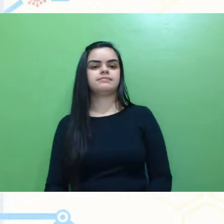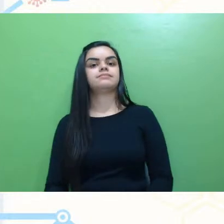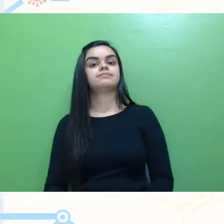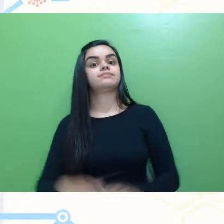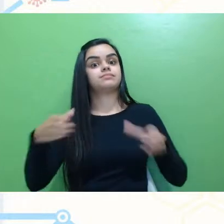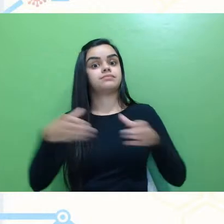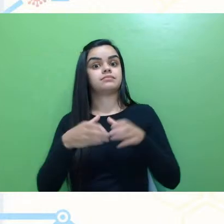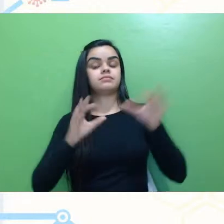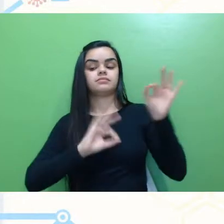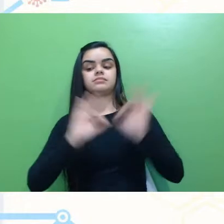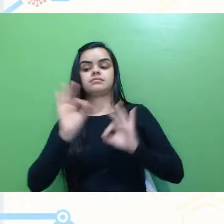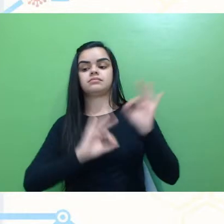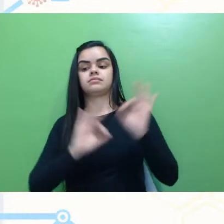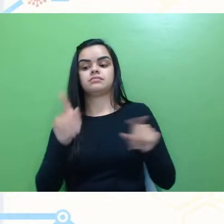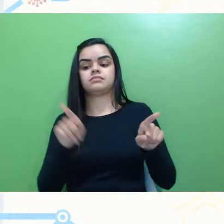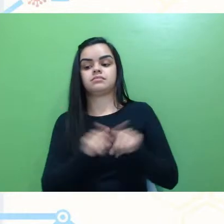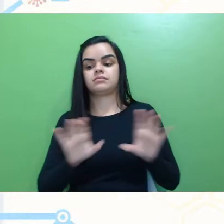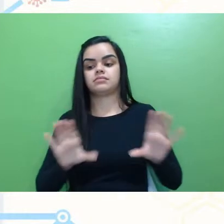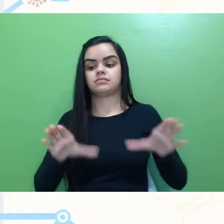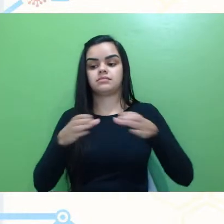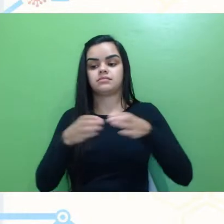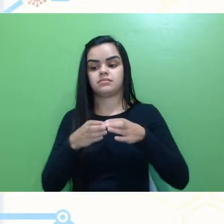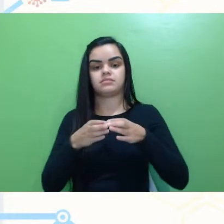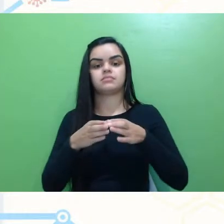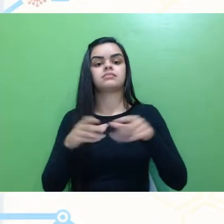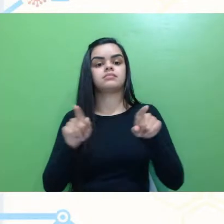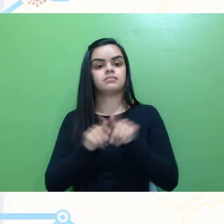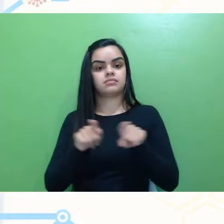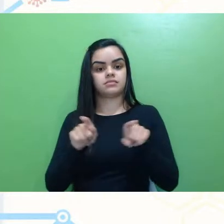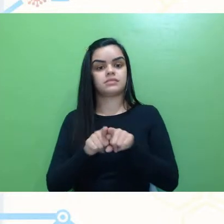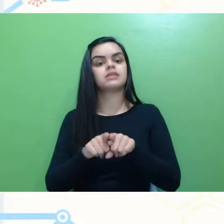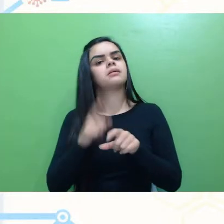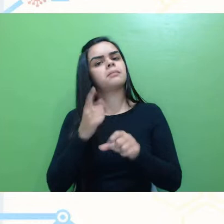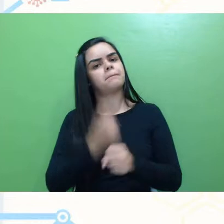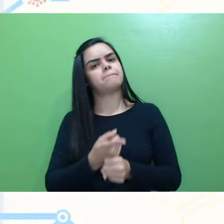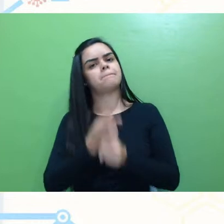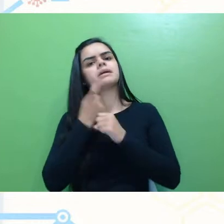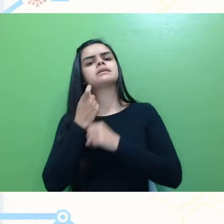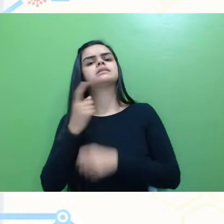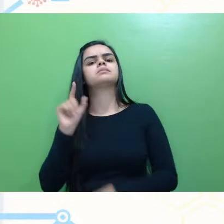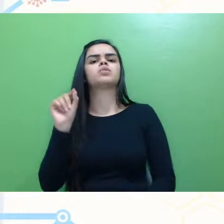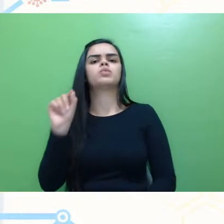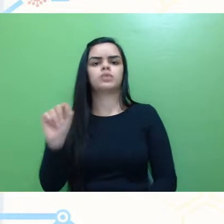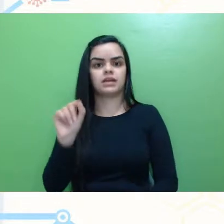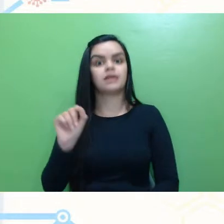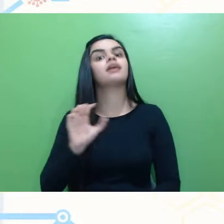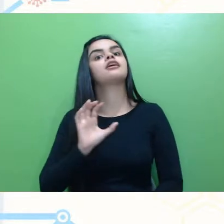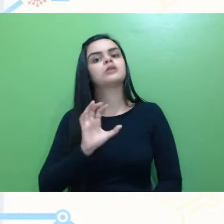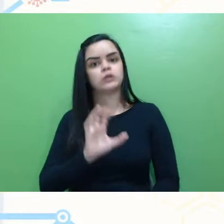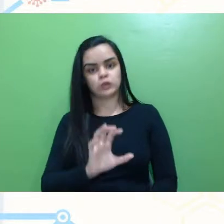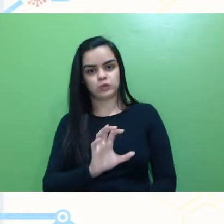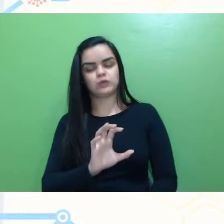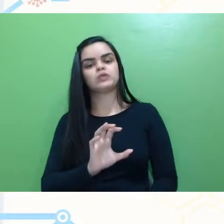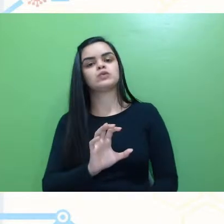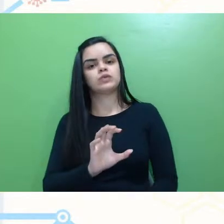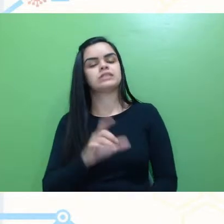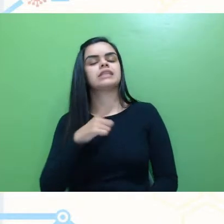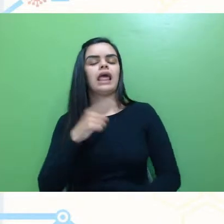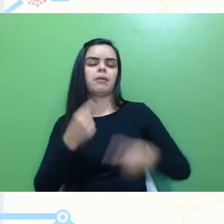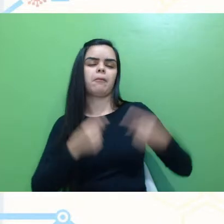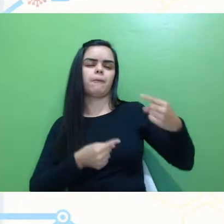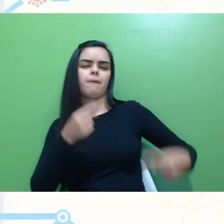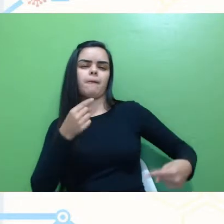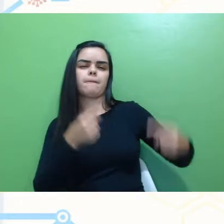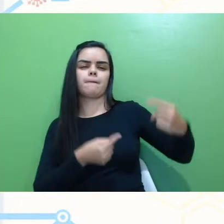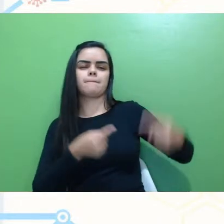organizadora, comunidade do PPG-CTS identificou isso, né, temos discutido isso